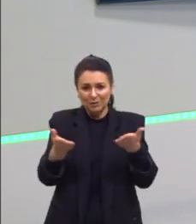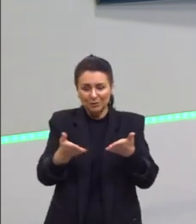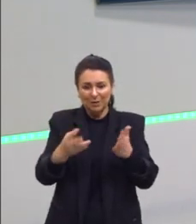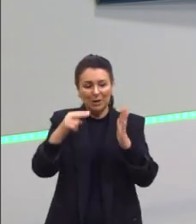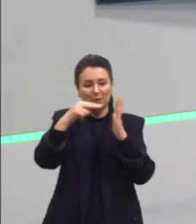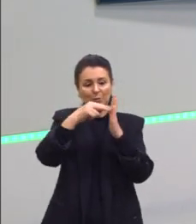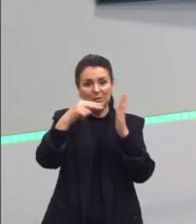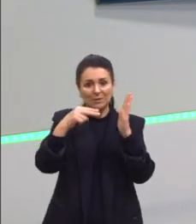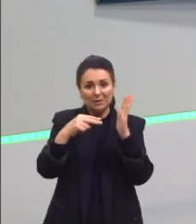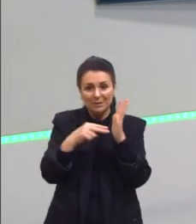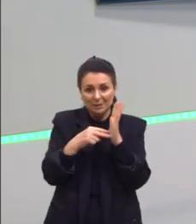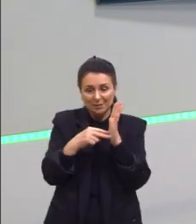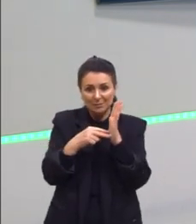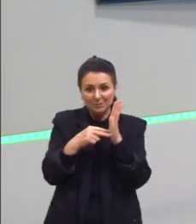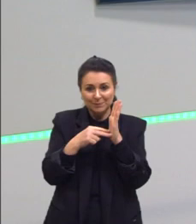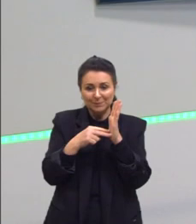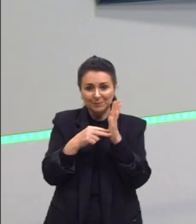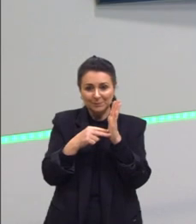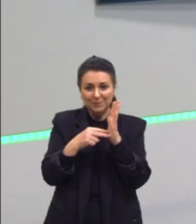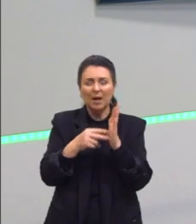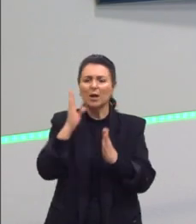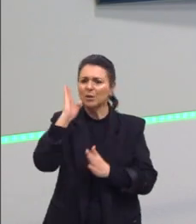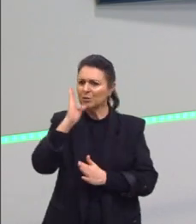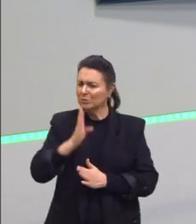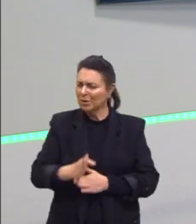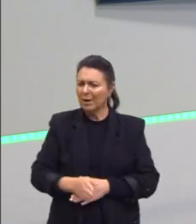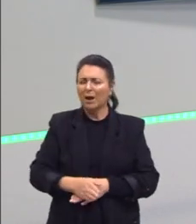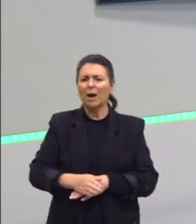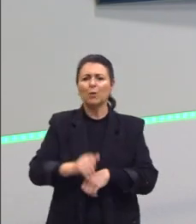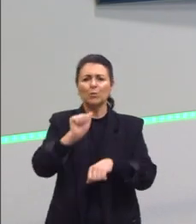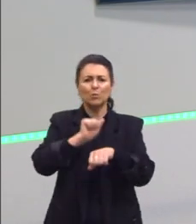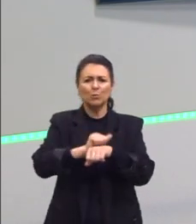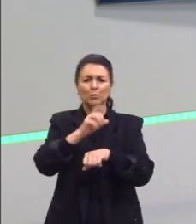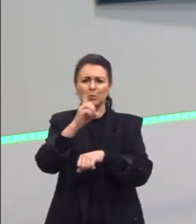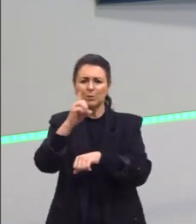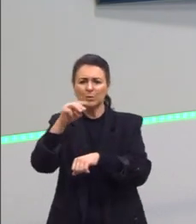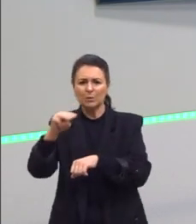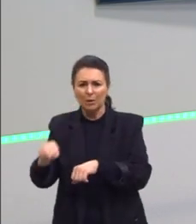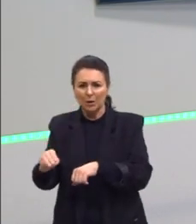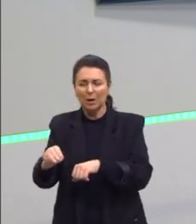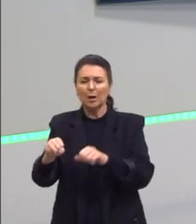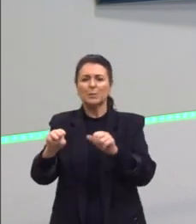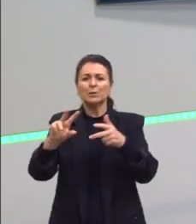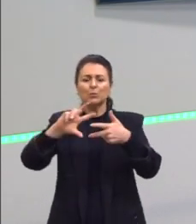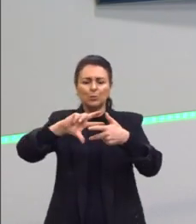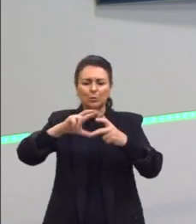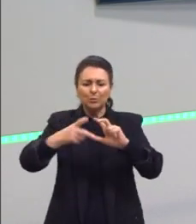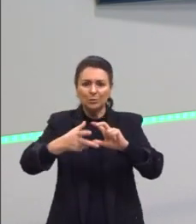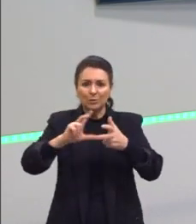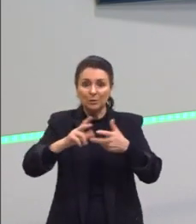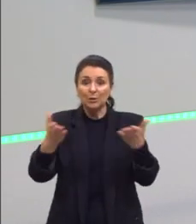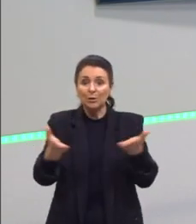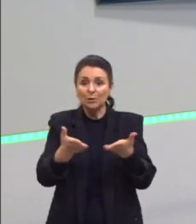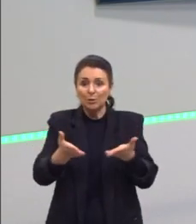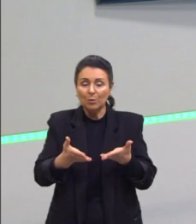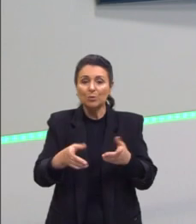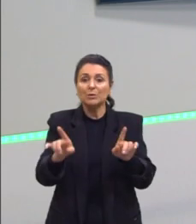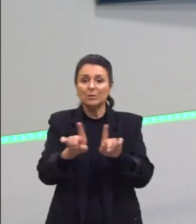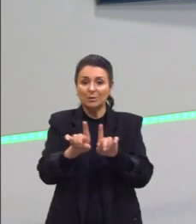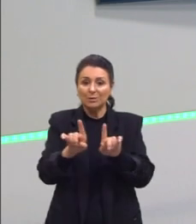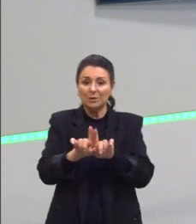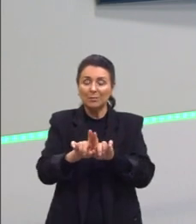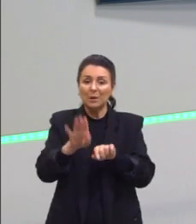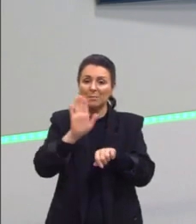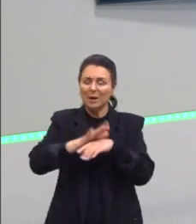prismas, né? Nós já vimos lá alguns sólidos, poliedros, e hoje nós especificamos ainda mais